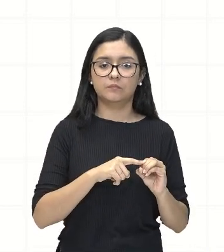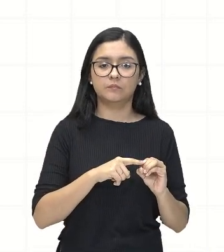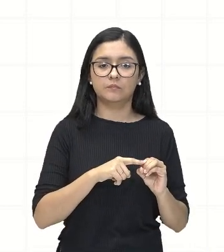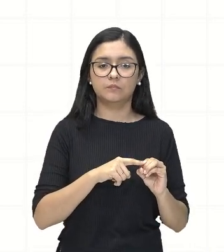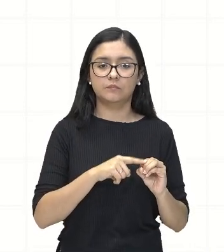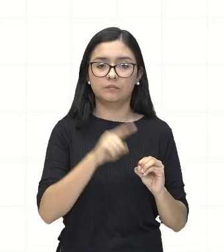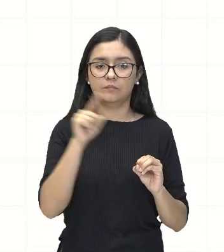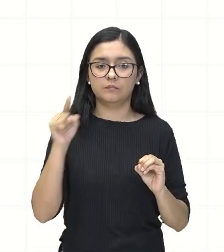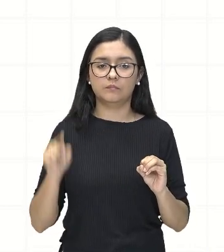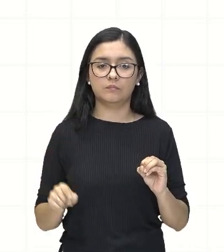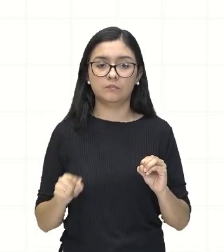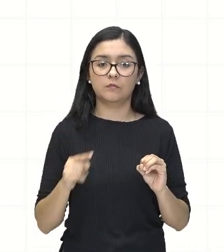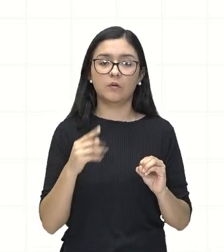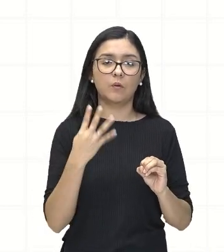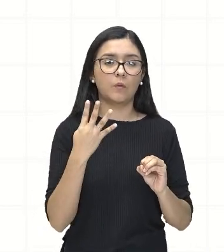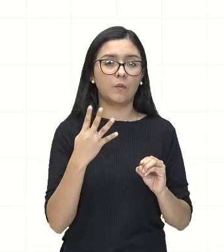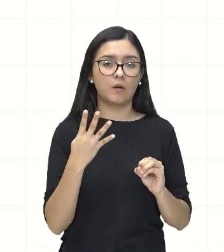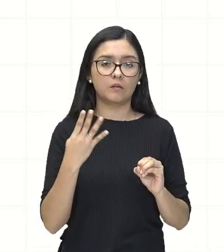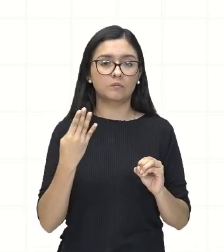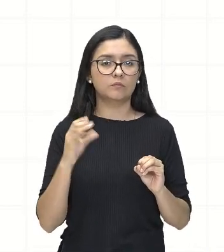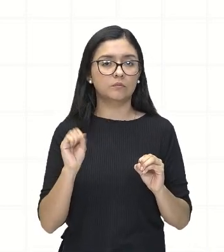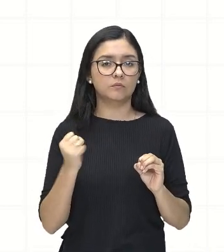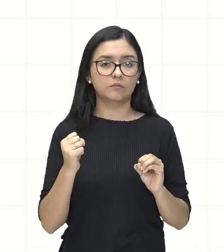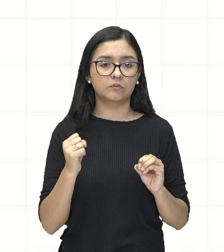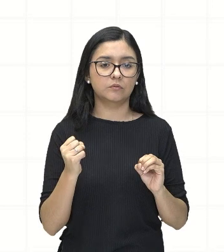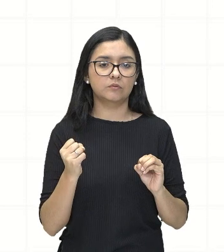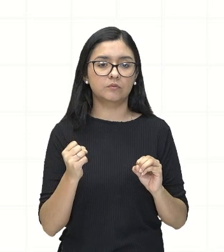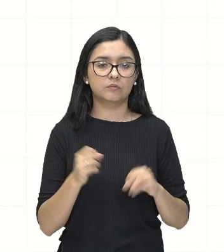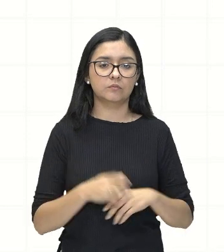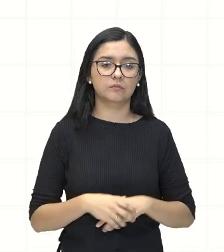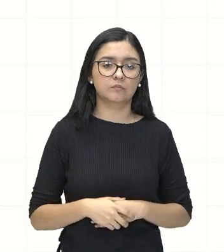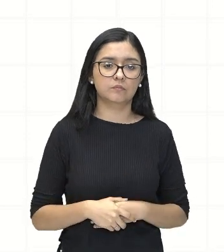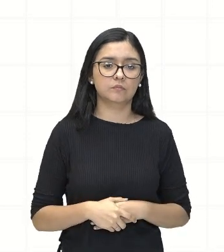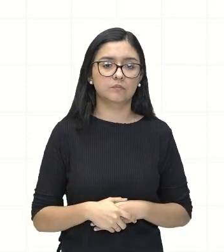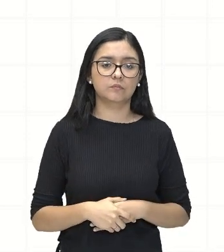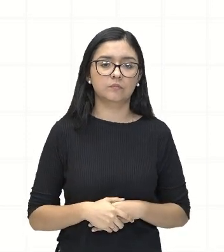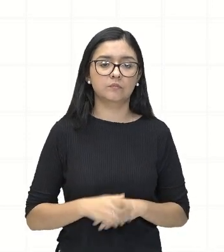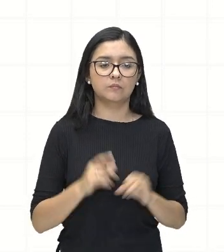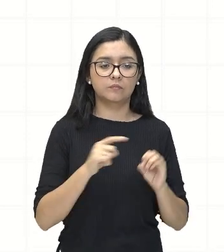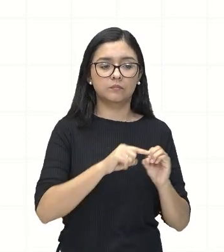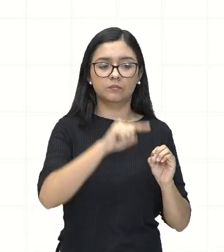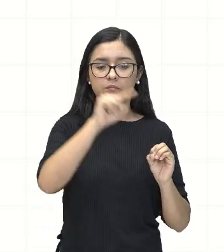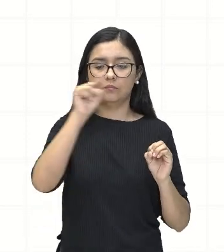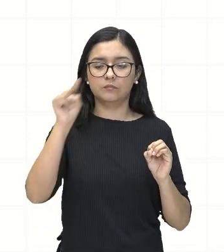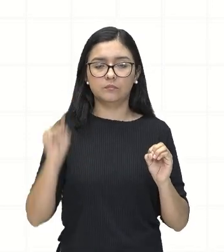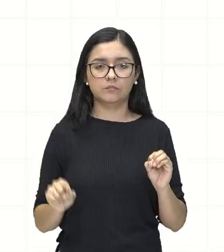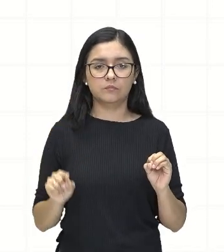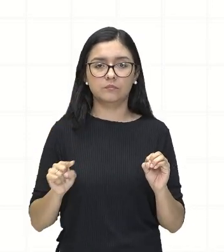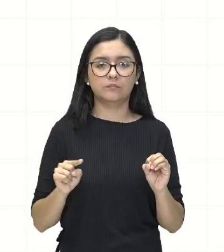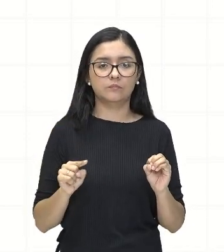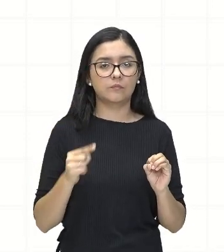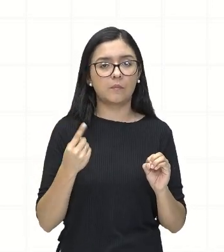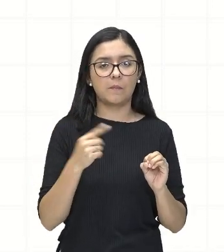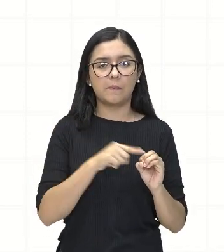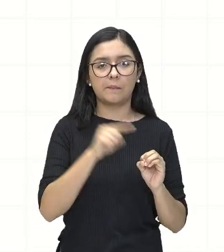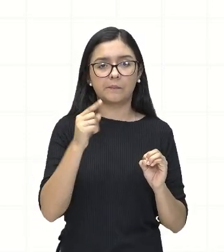4 segundos e voltou para o chão, né,